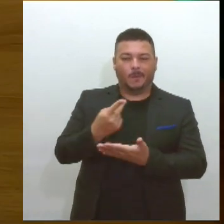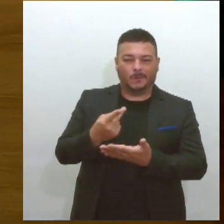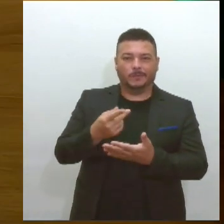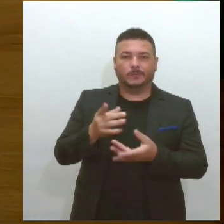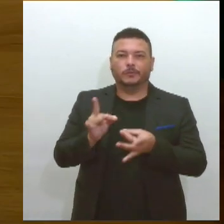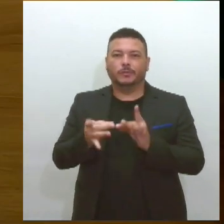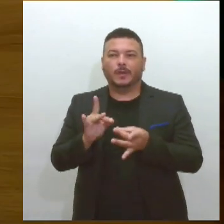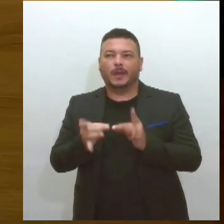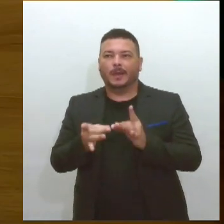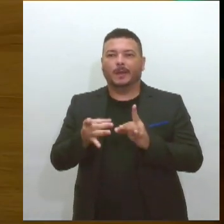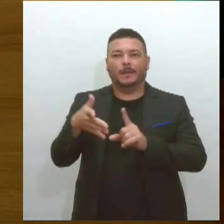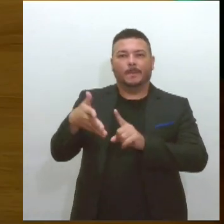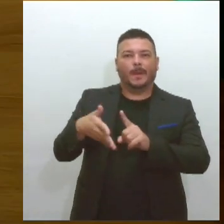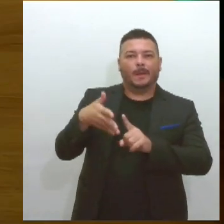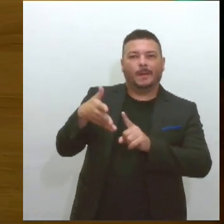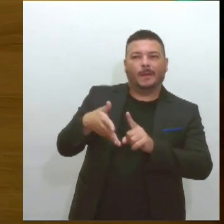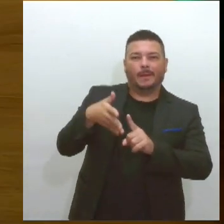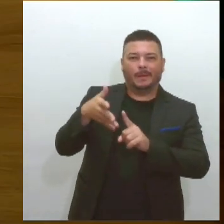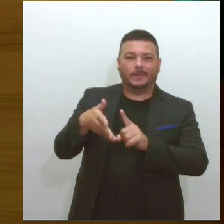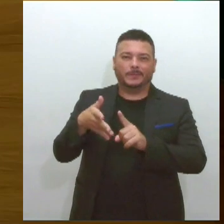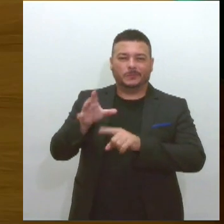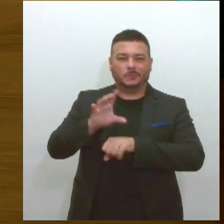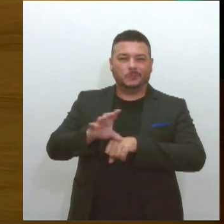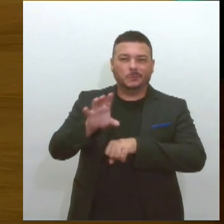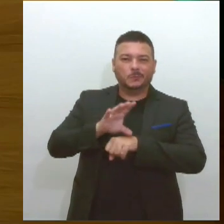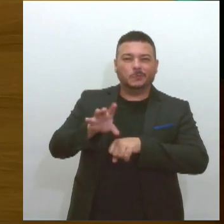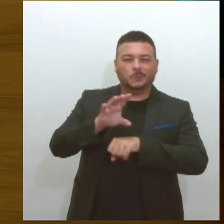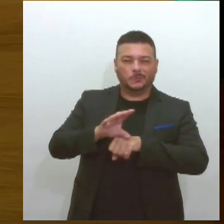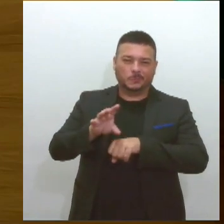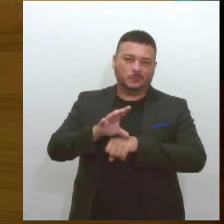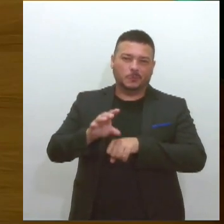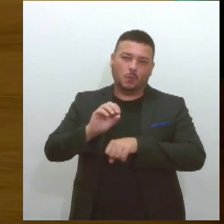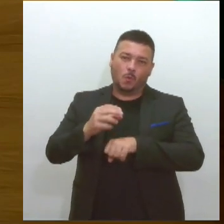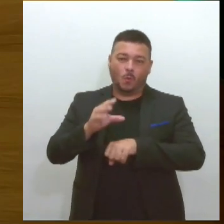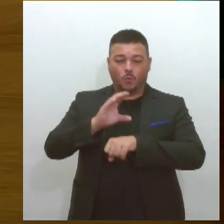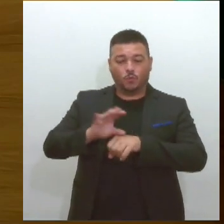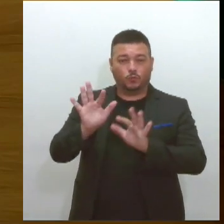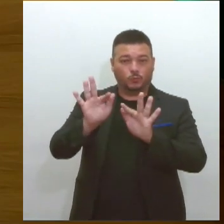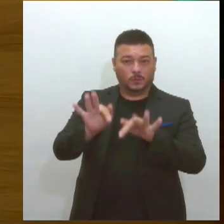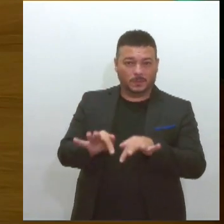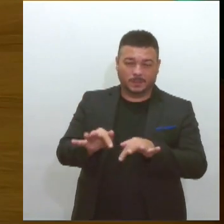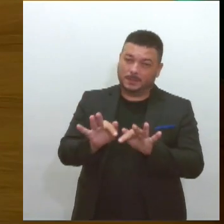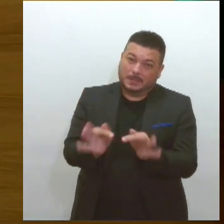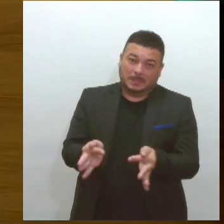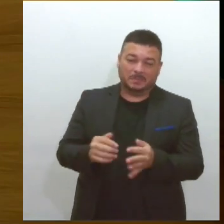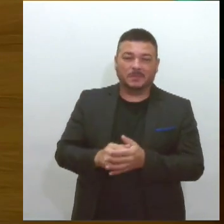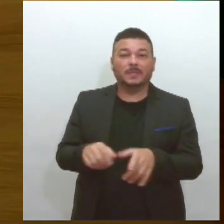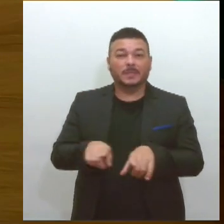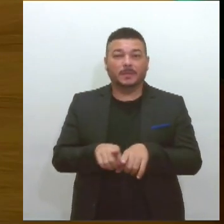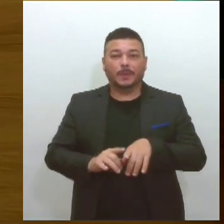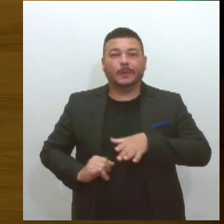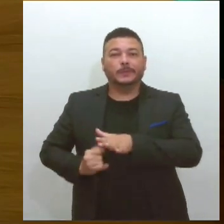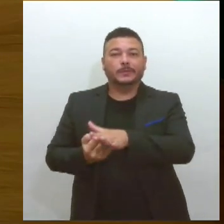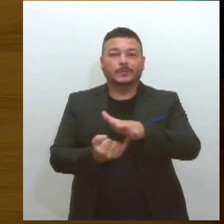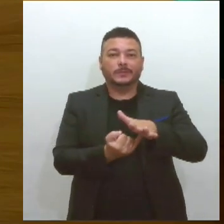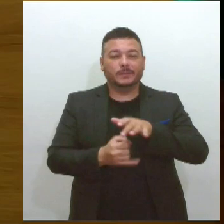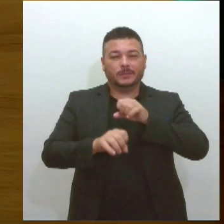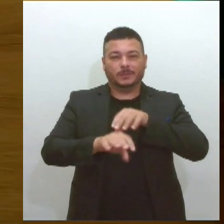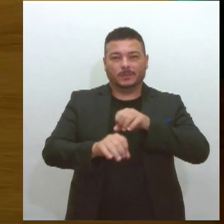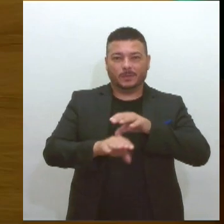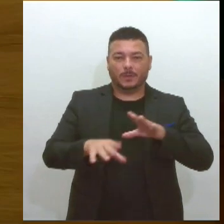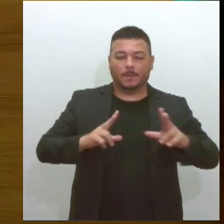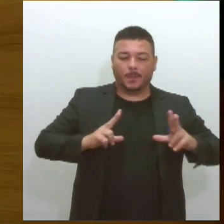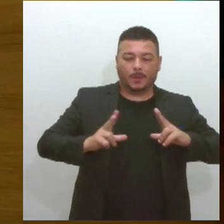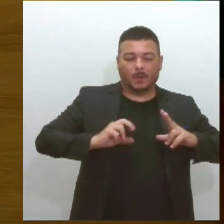palestras, através de cursos, minicursos, em especial em unidades e instituições de ensino, tanto da rede particular como da rede